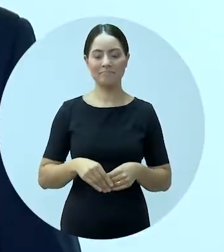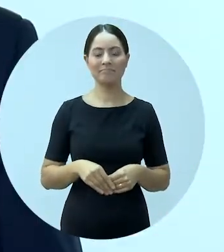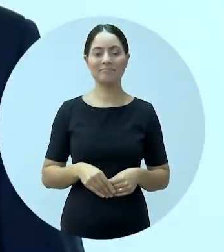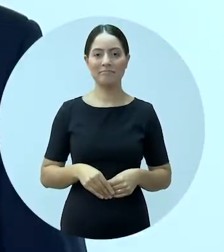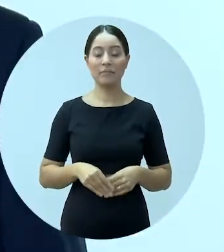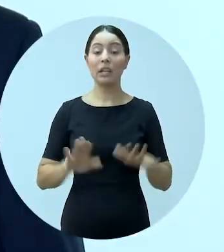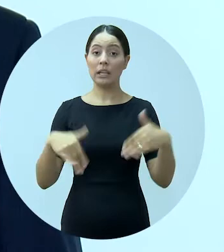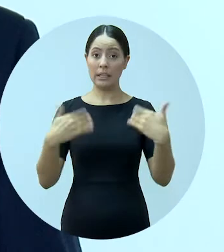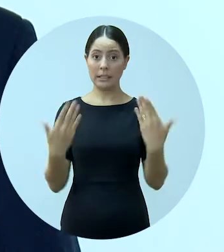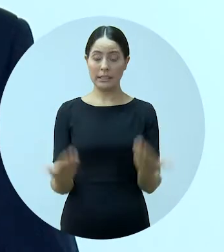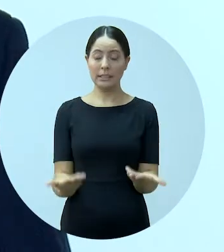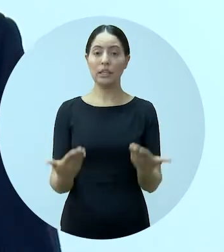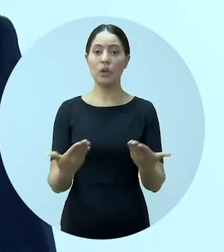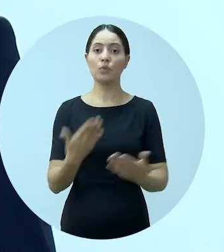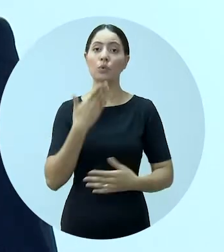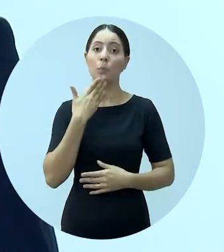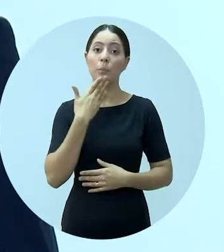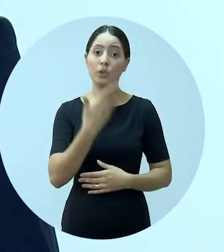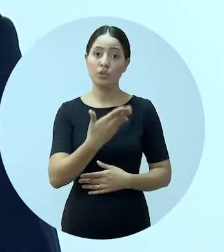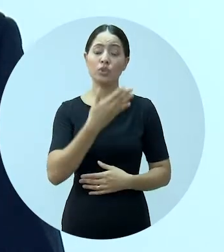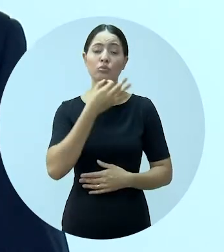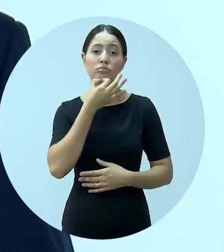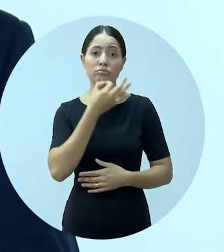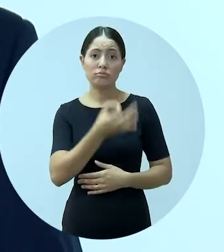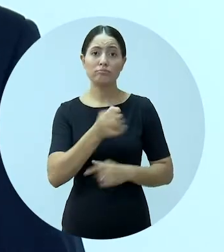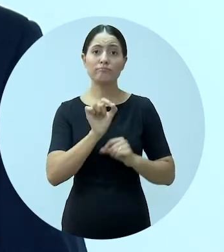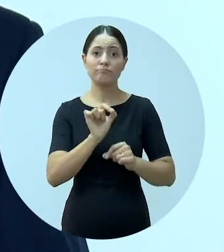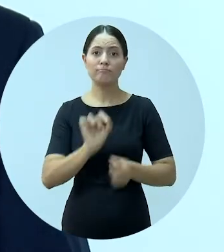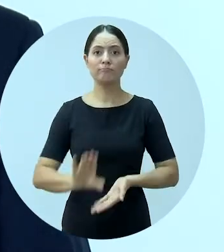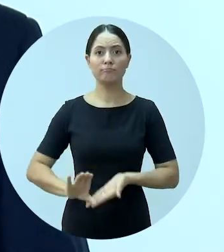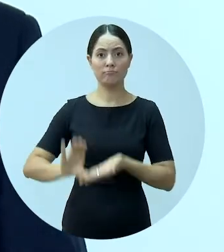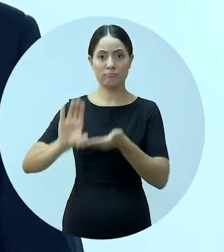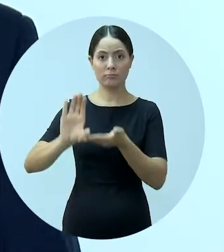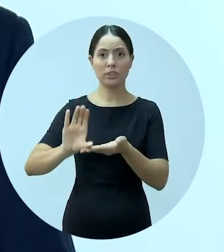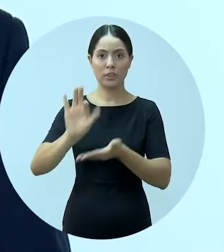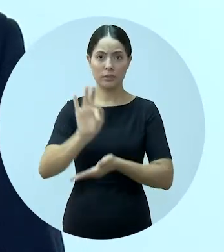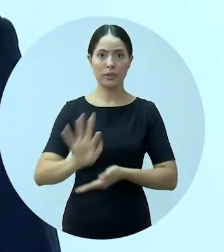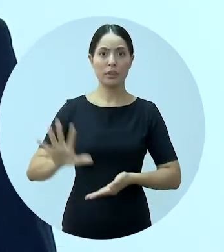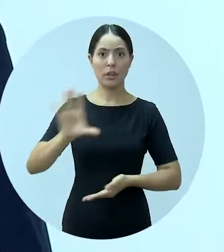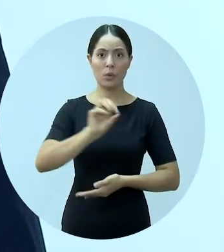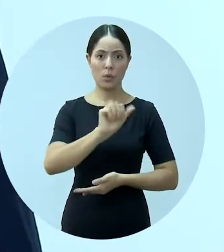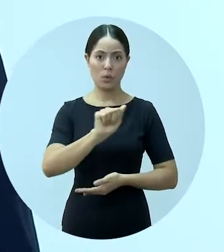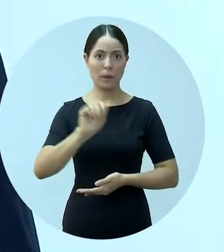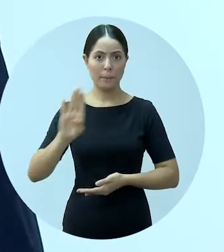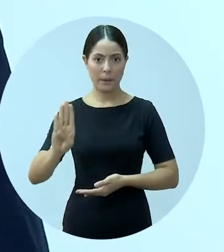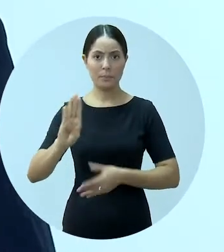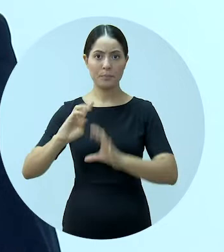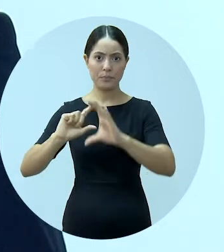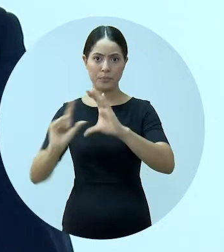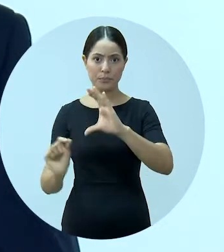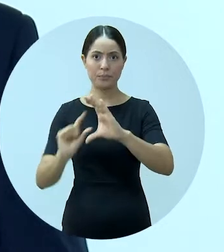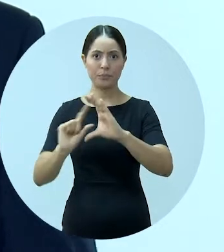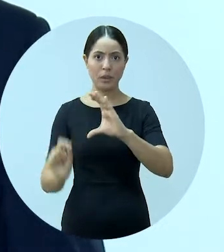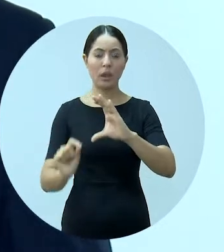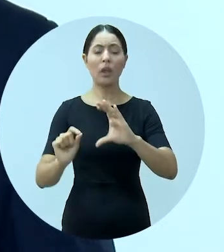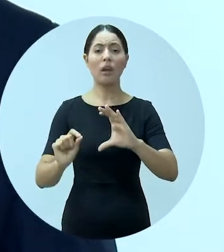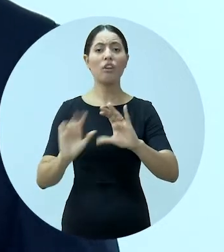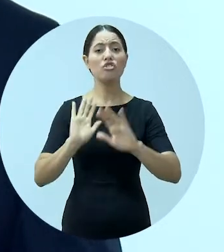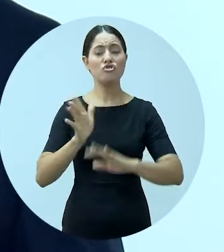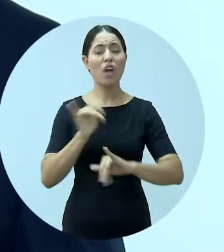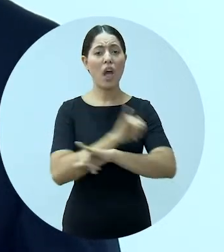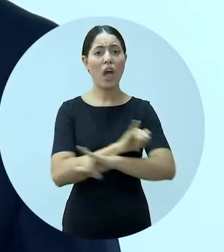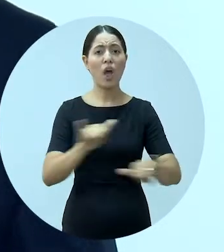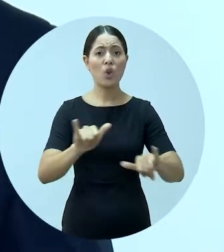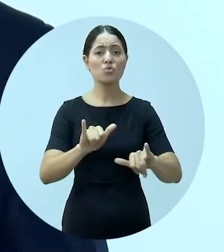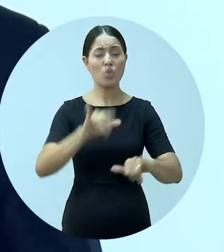Seguindo uma recomendação, uma sugestão do Conselho Federal da Ordem dos Advogados do Brasil, os